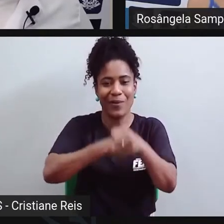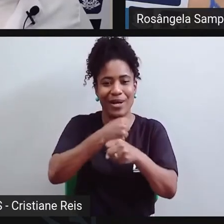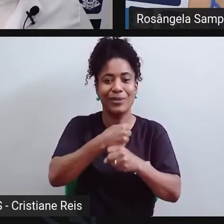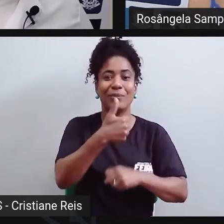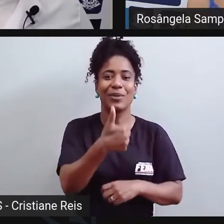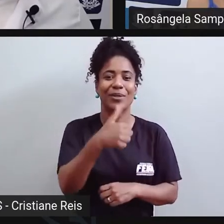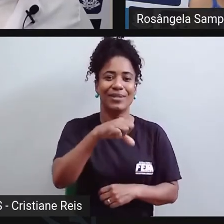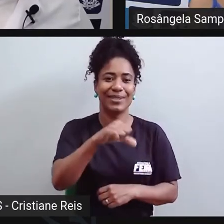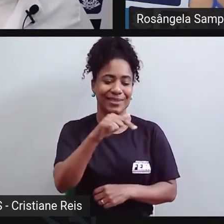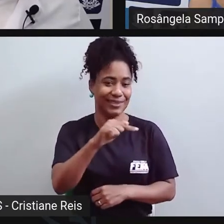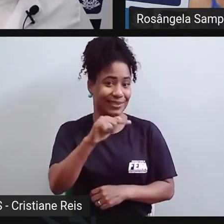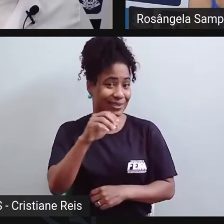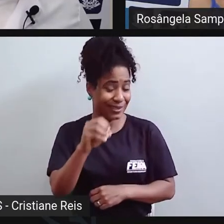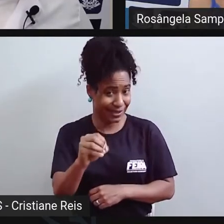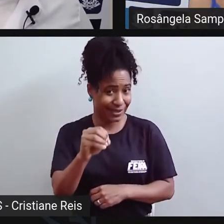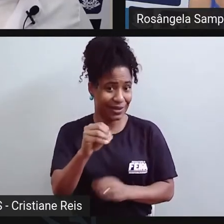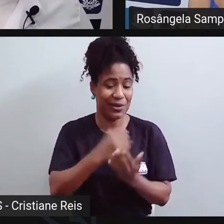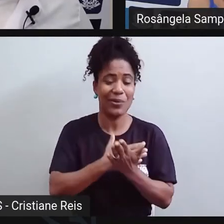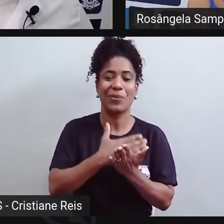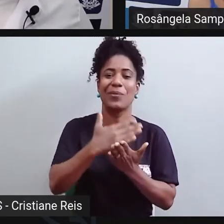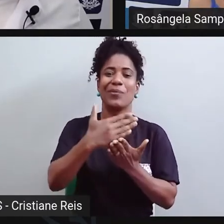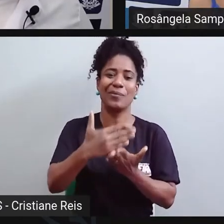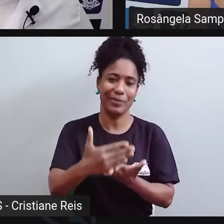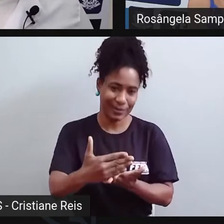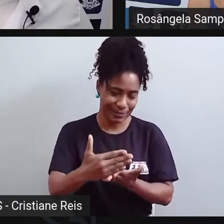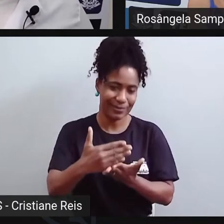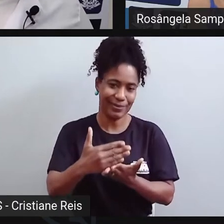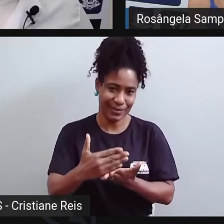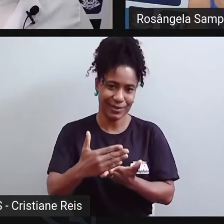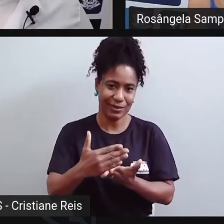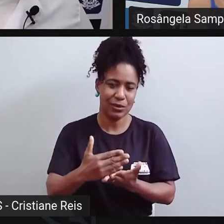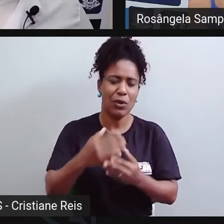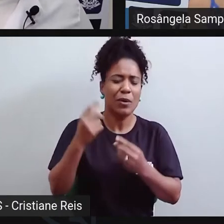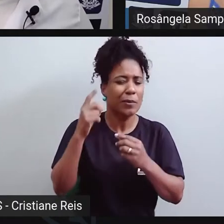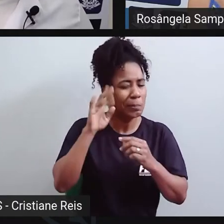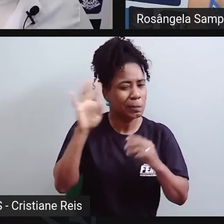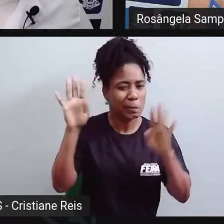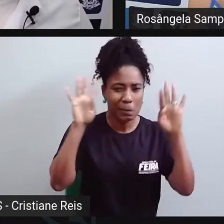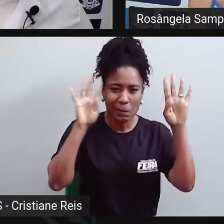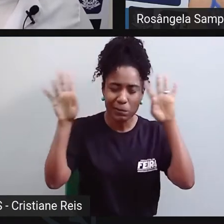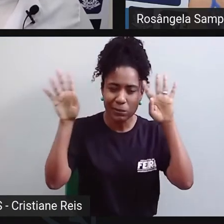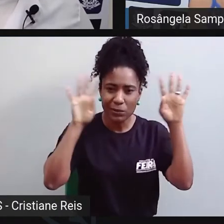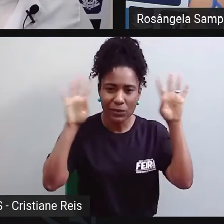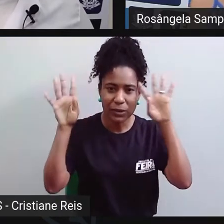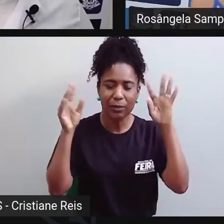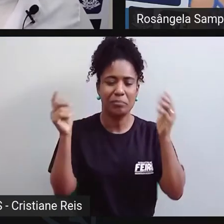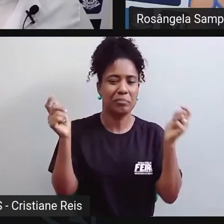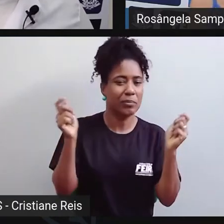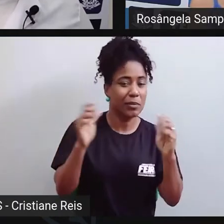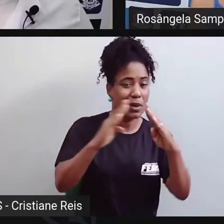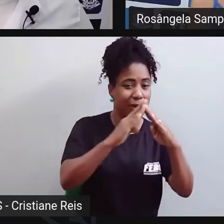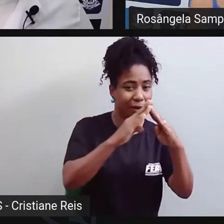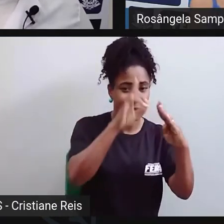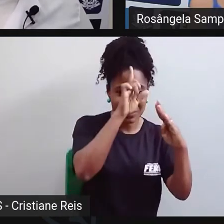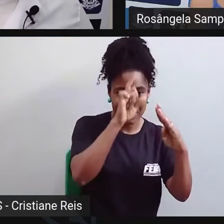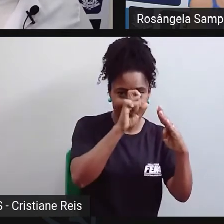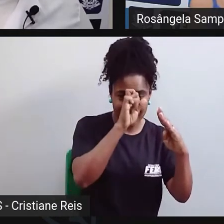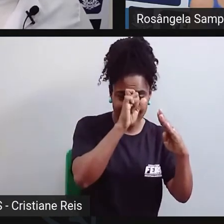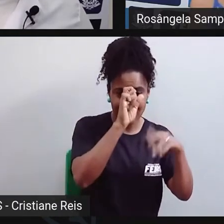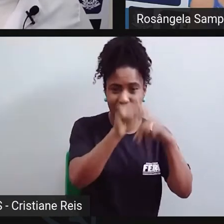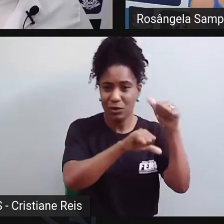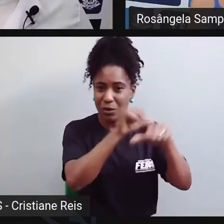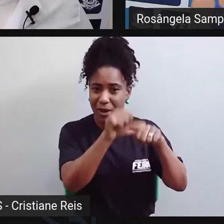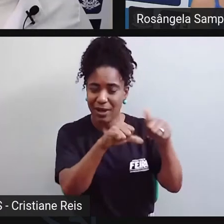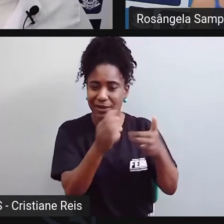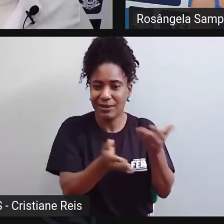começa a se discutir muito dentro da área de saúde mental a possibilidade de uma nova forma de